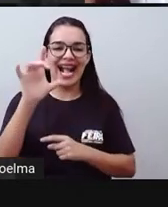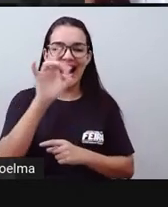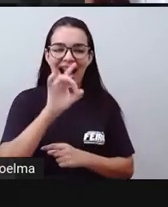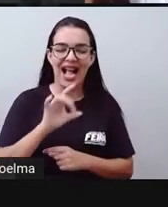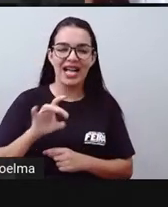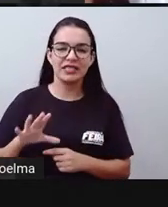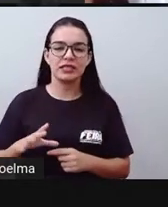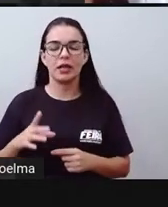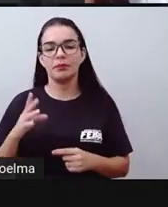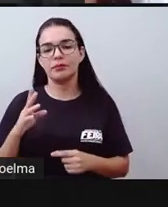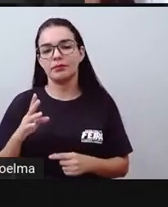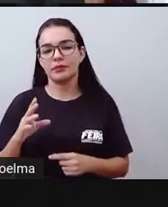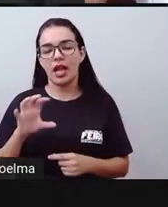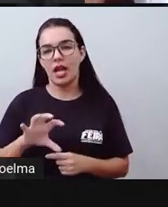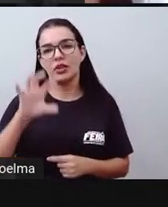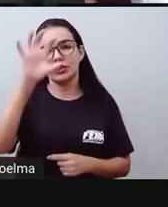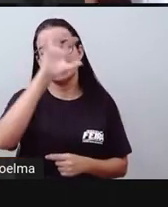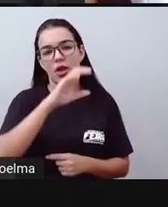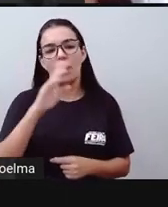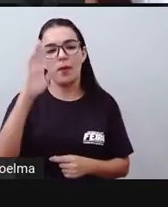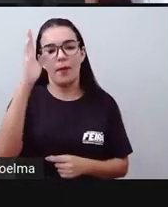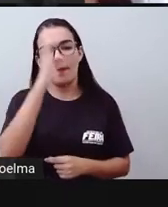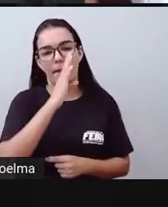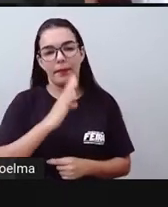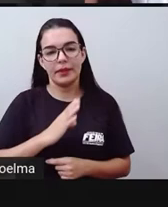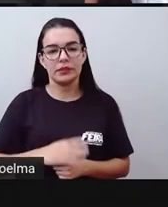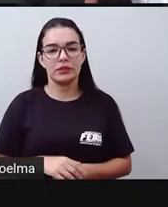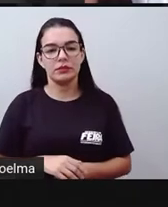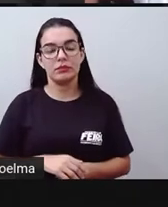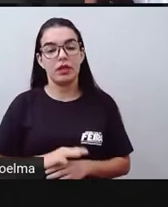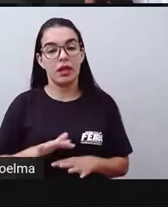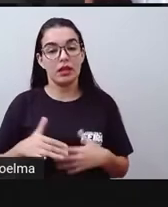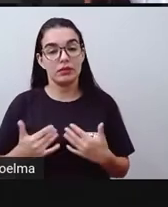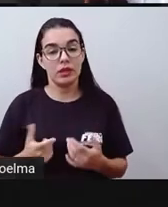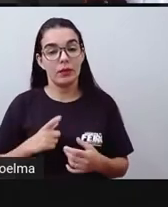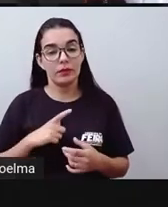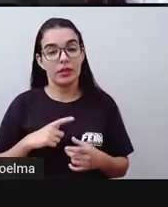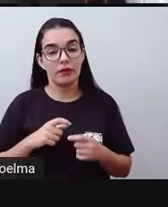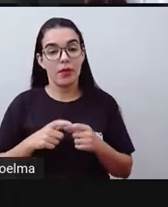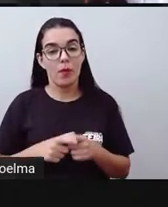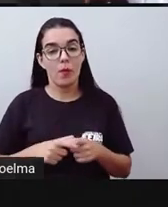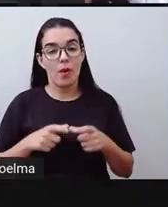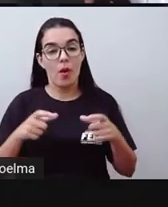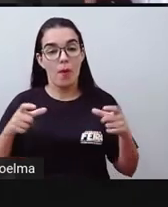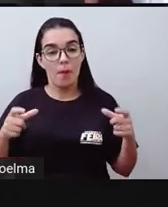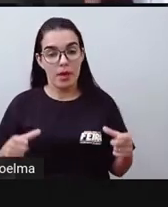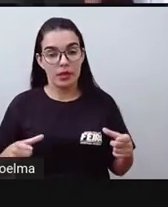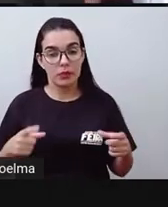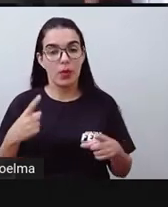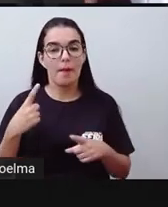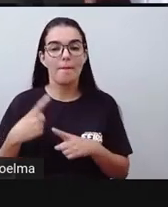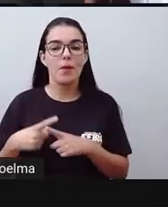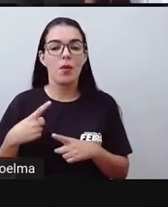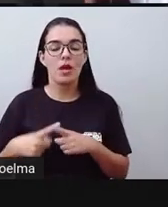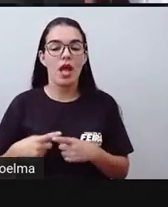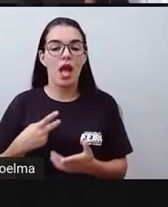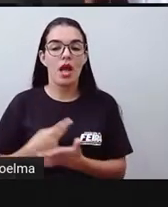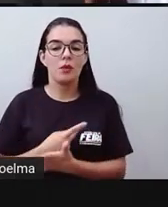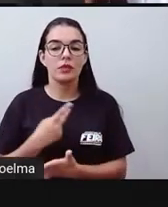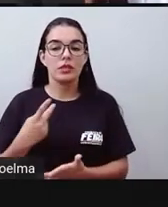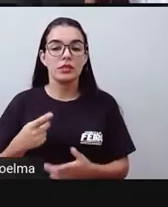do país. E aí, neste caso, né? O crescimento, aumento das rodovias se deu para atender as